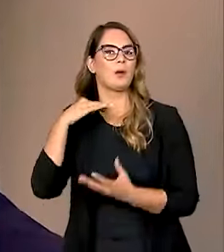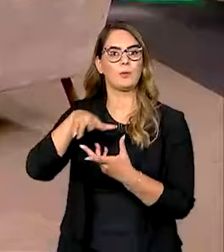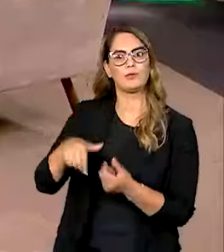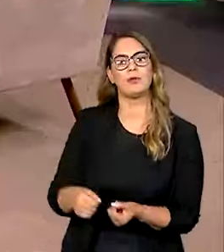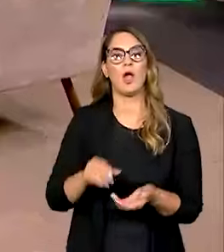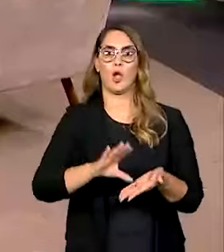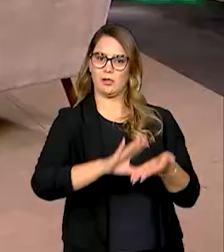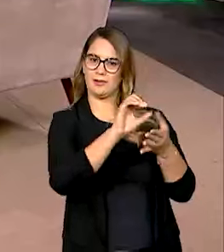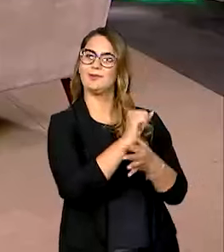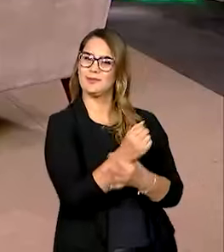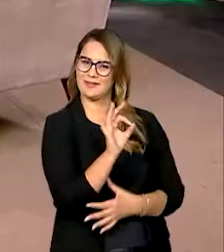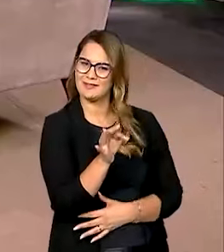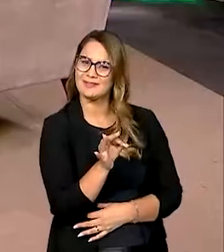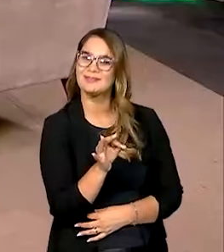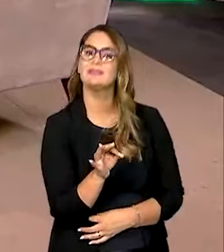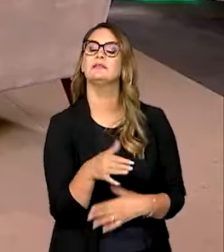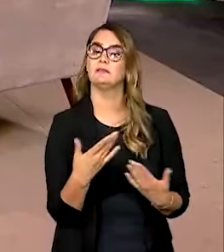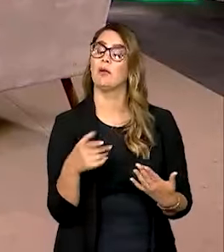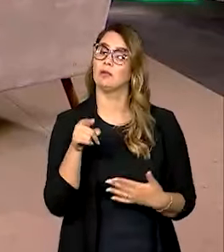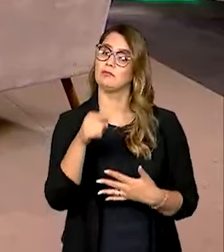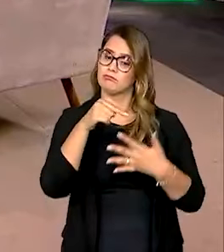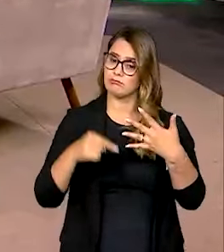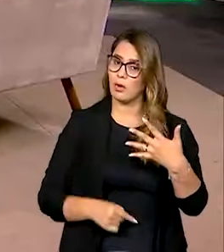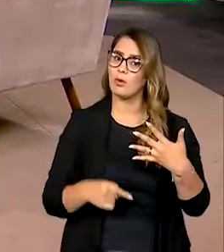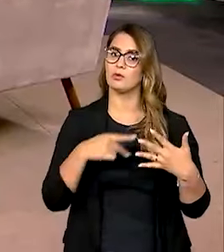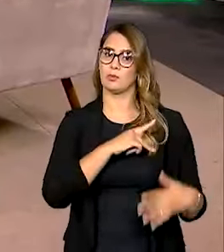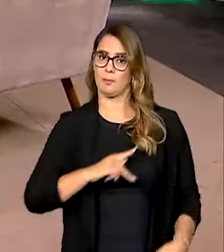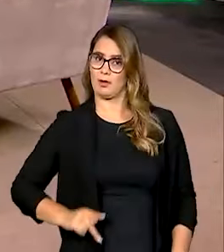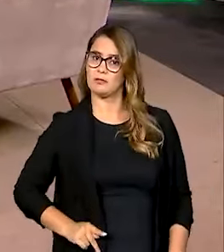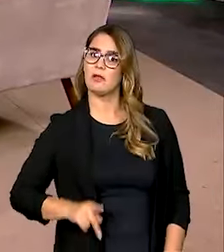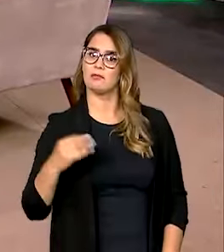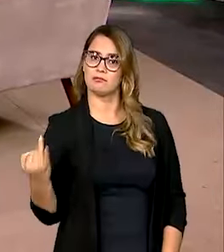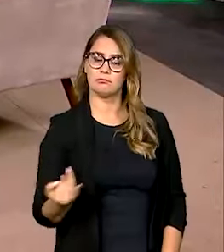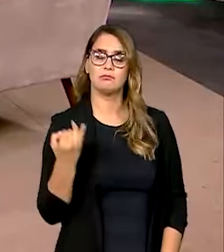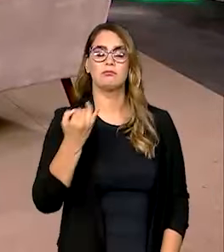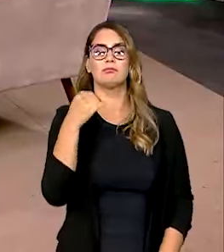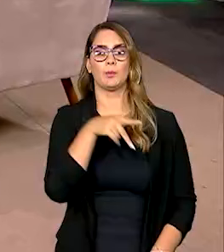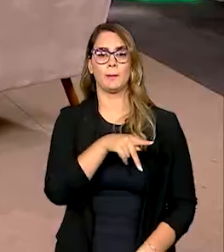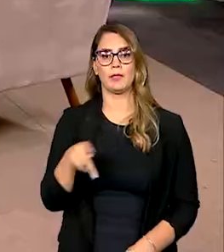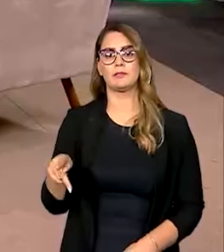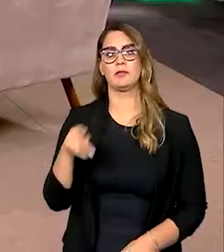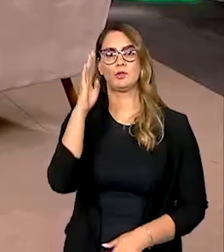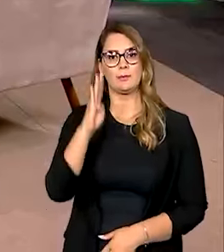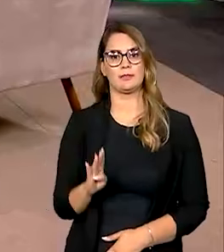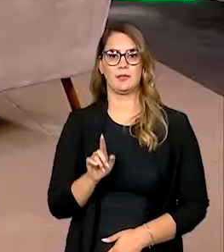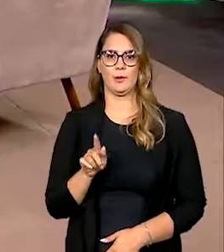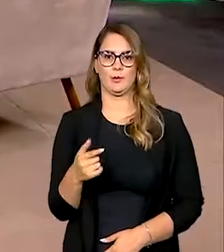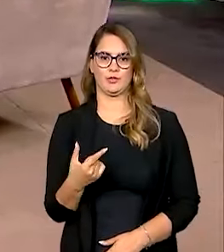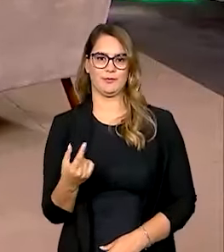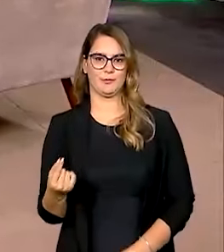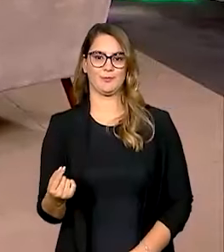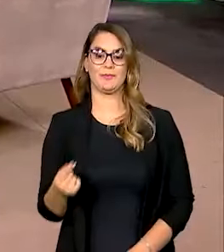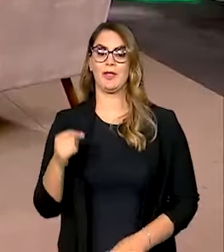de Segurança. Sim, sim. Então, esses são pontos que para o presidente e para o governo brasileiro são essenciais na presidência brasileira do G20. Certo. E no